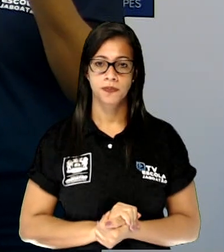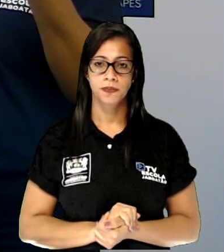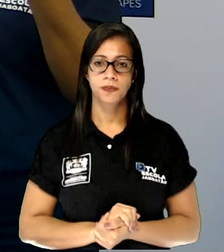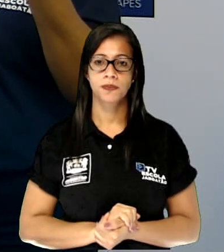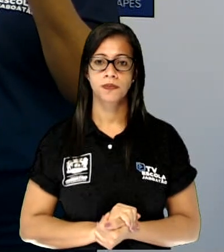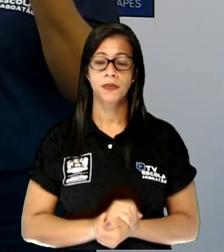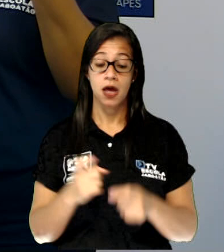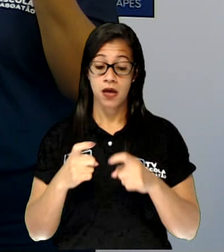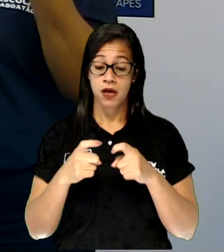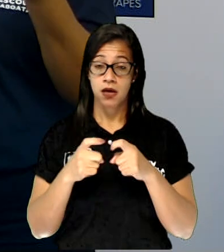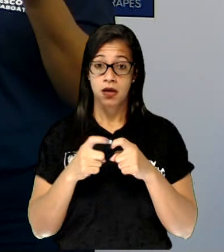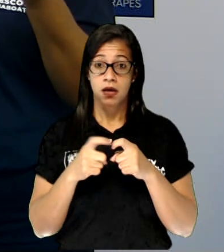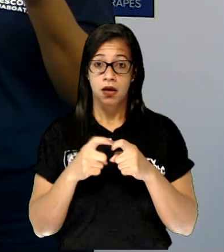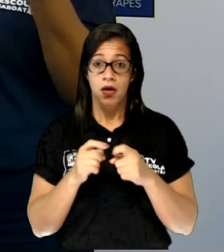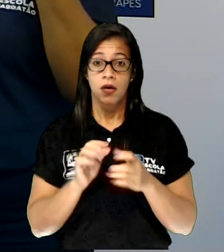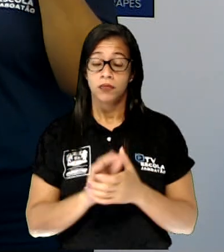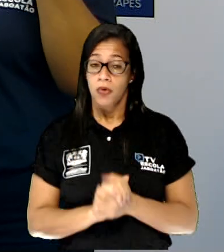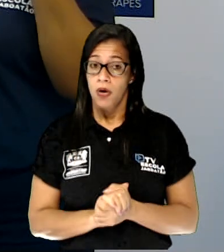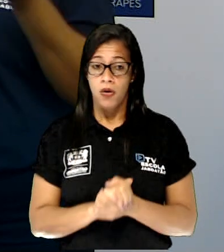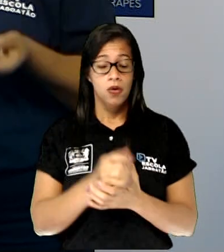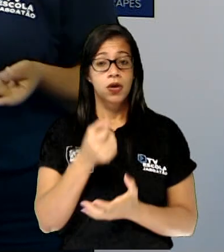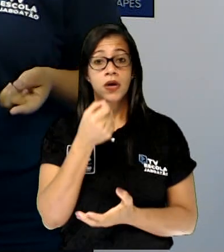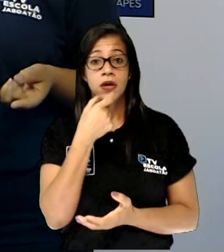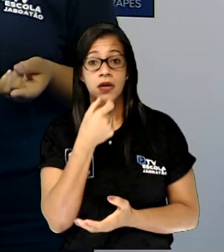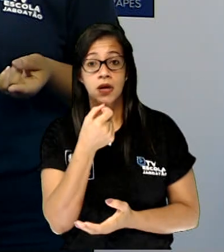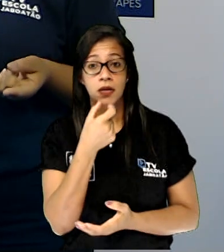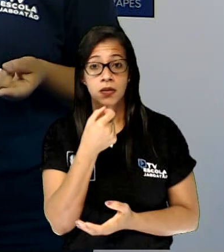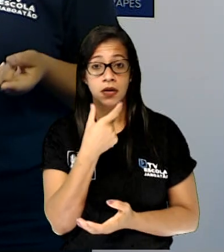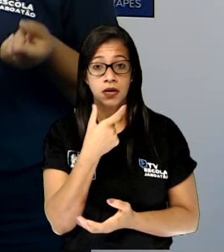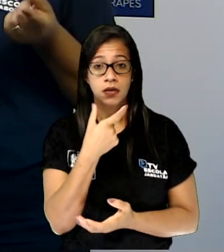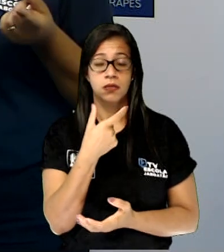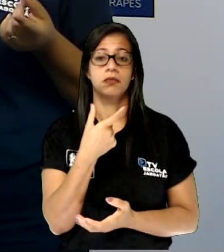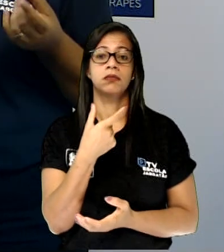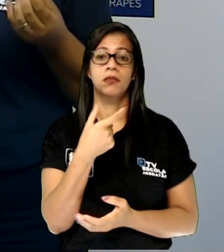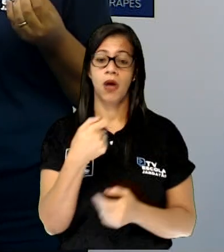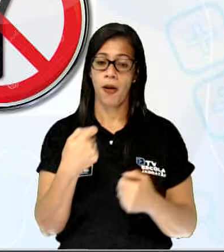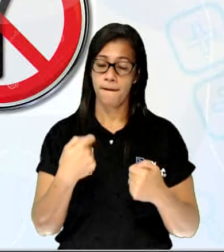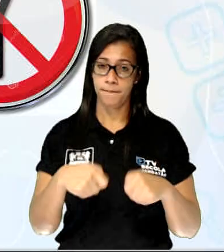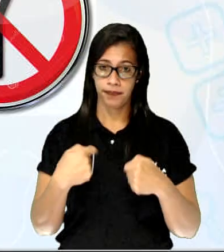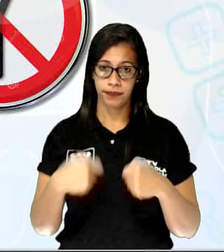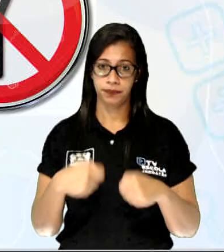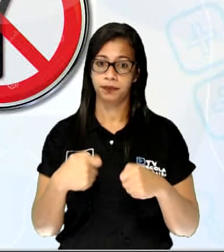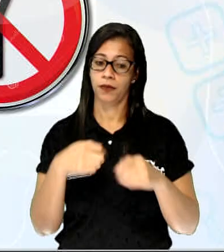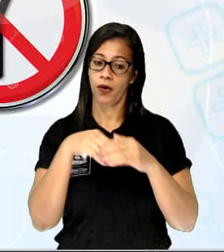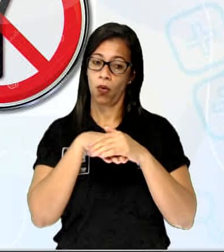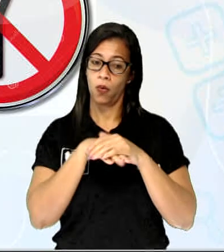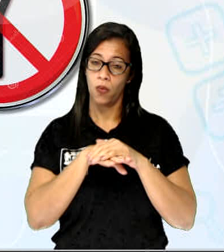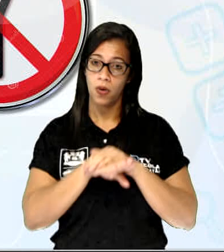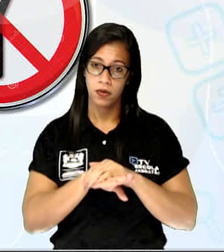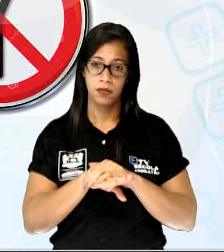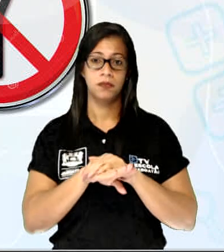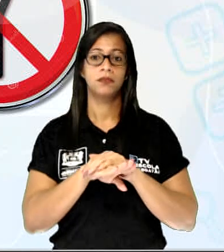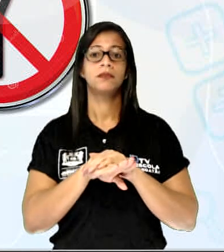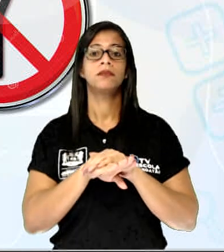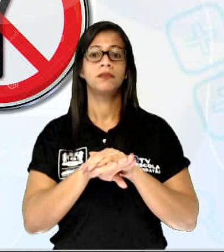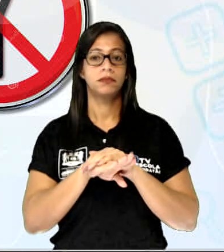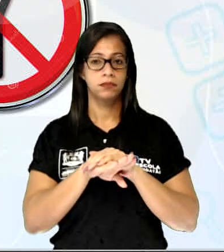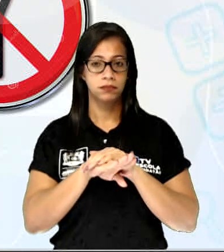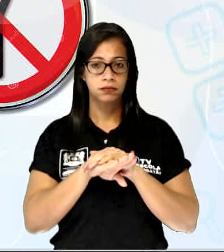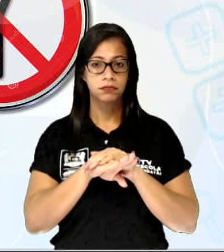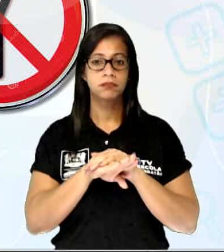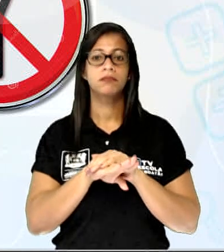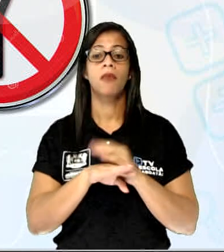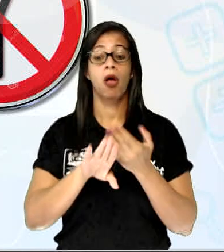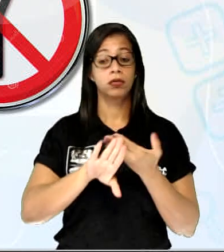pode estar, né? No alcance de crianças, olha o símbolo novamente. Precisam estar bem seguros, certo? Então,